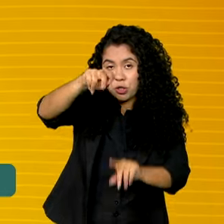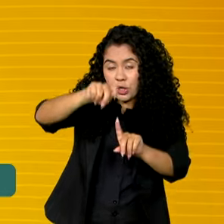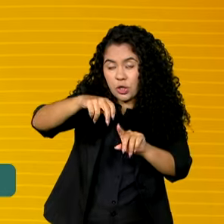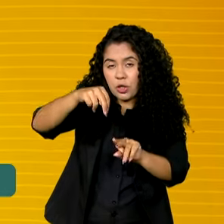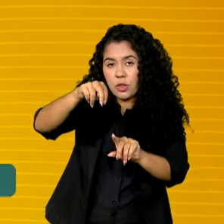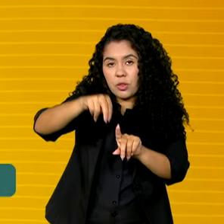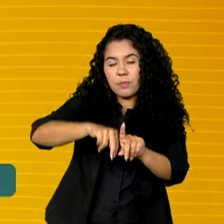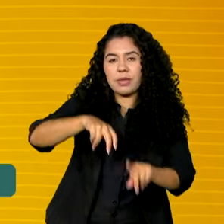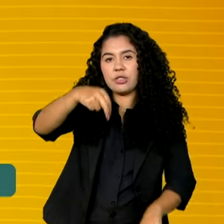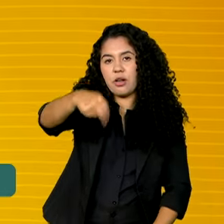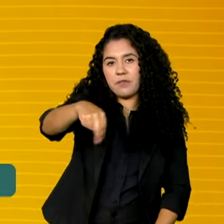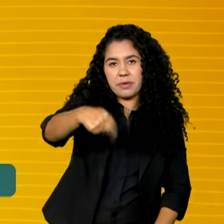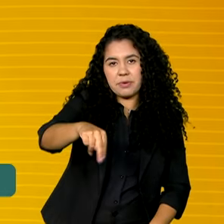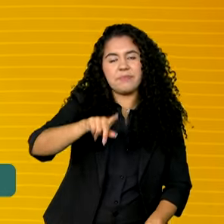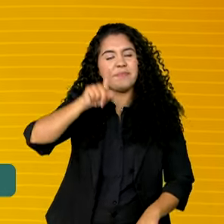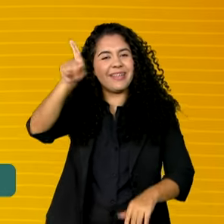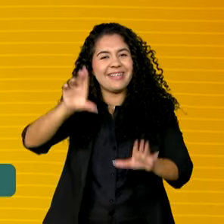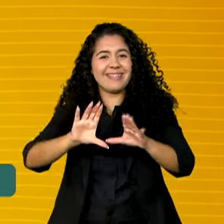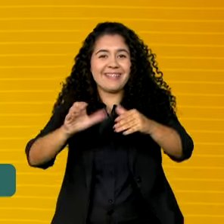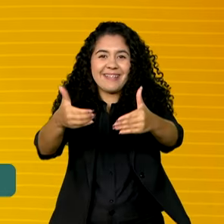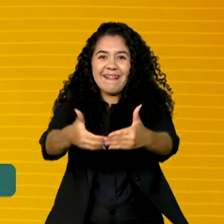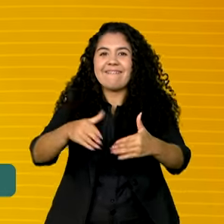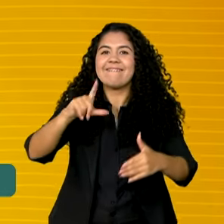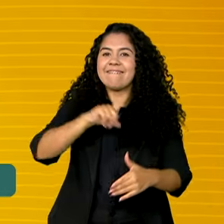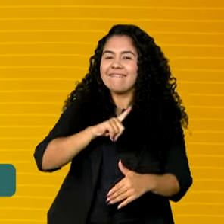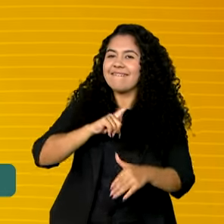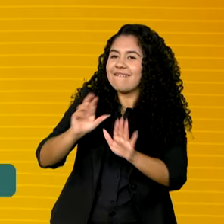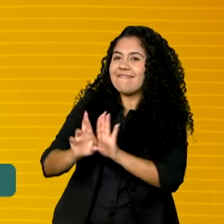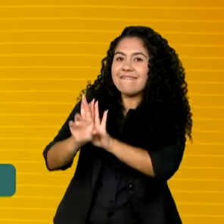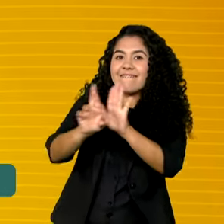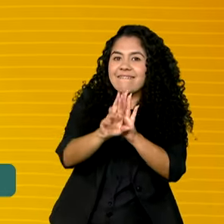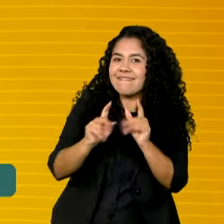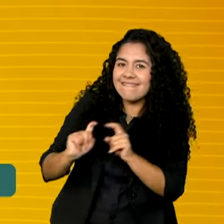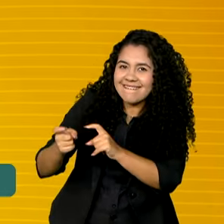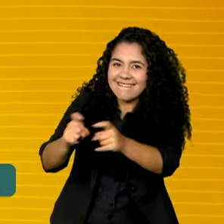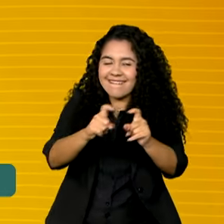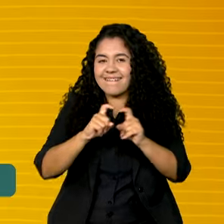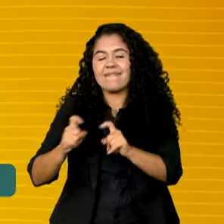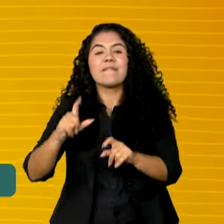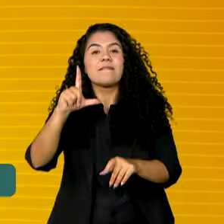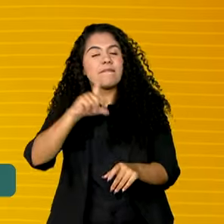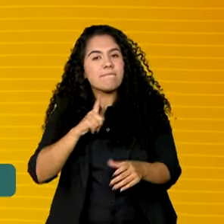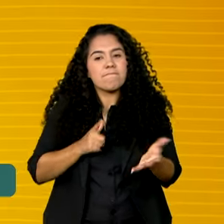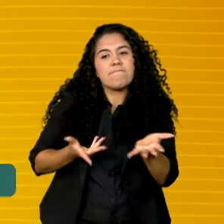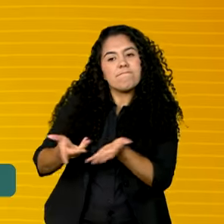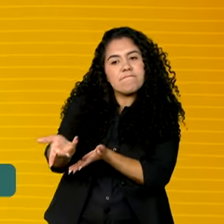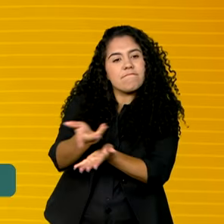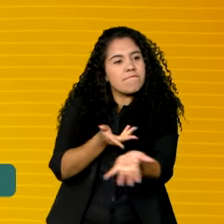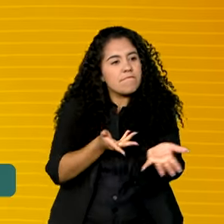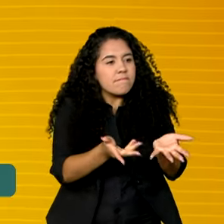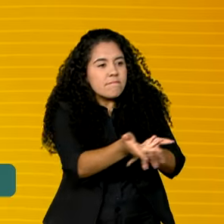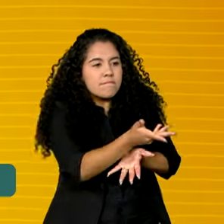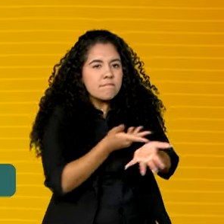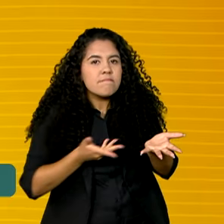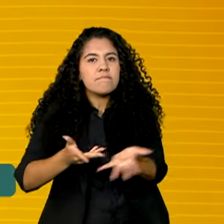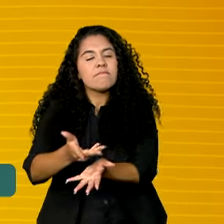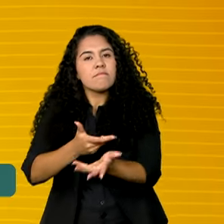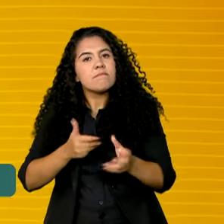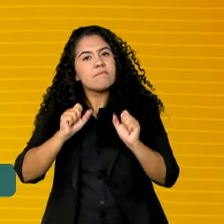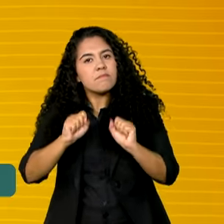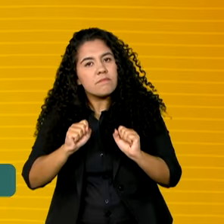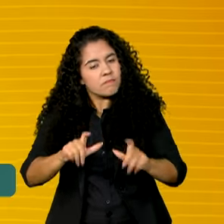fórum mundial de entidades que em cada país possa colaborar, possa reforçar, possa